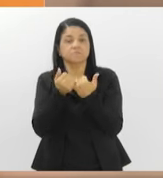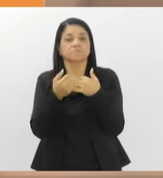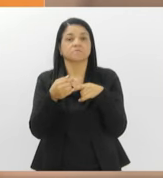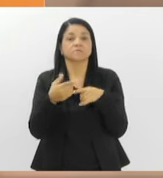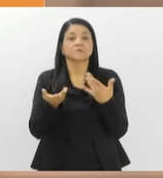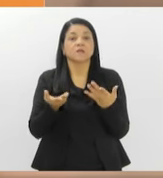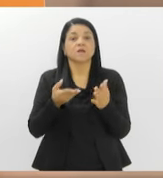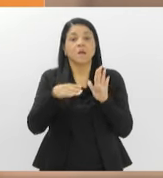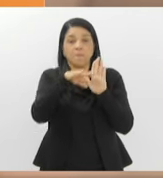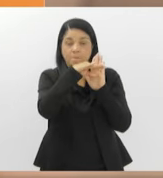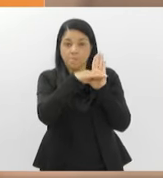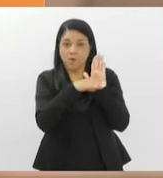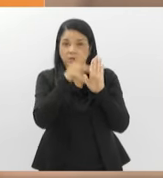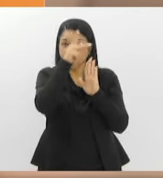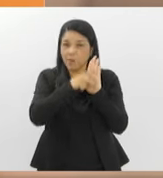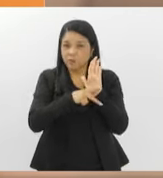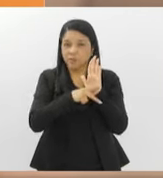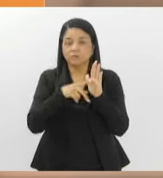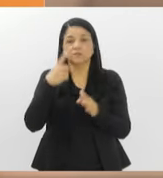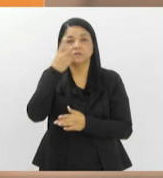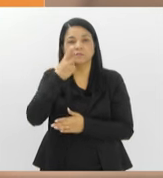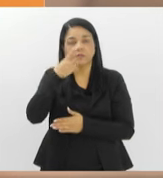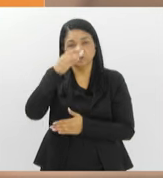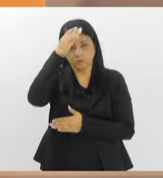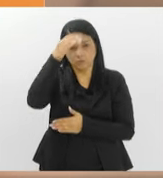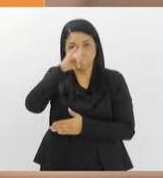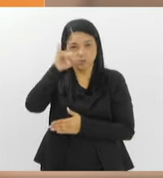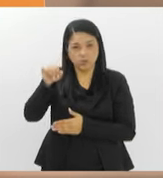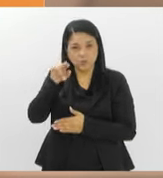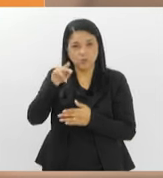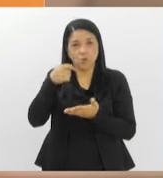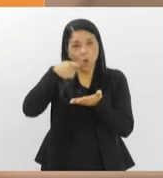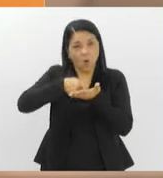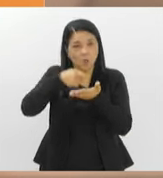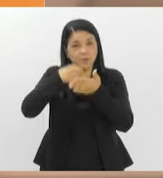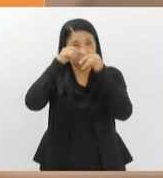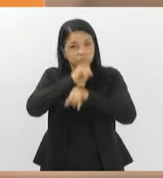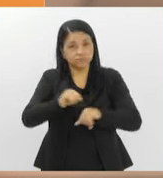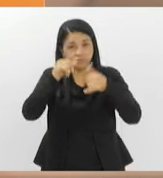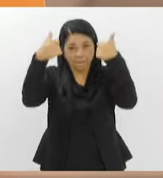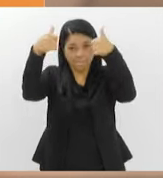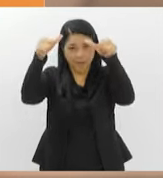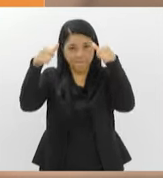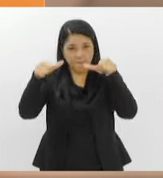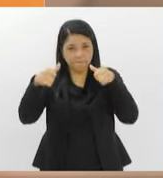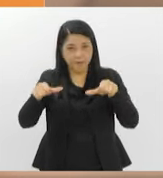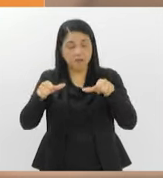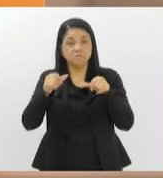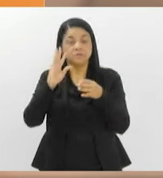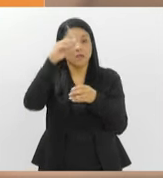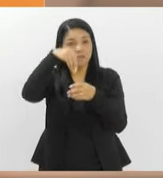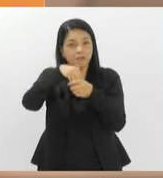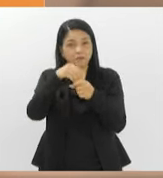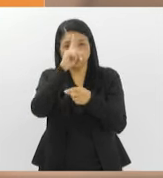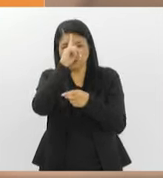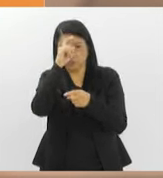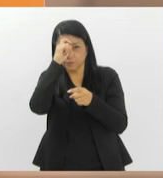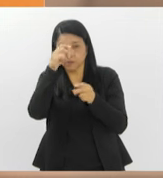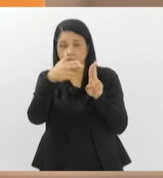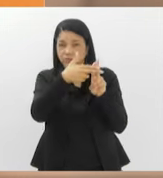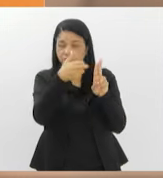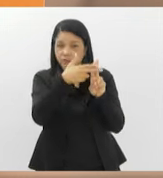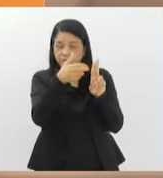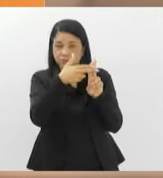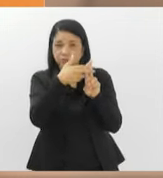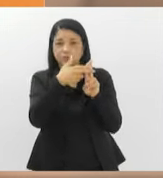Na pauta, um projeto da deputada Tia Ju, que obriga a divulgação de cartazes nas dependências de unidades do